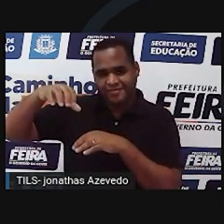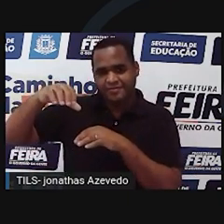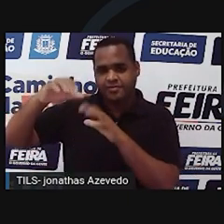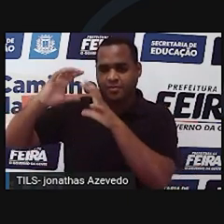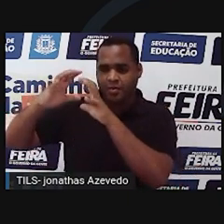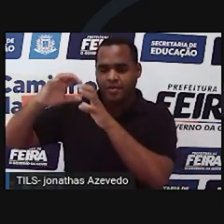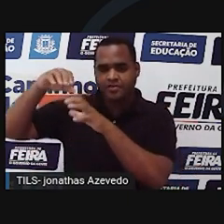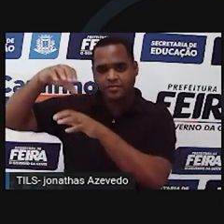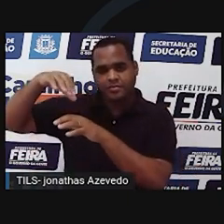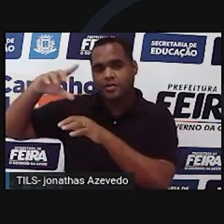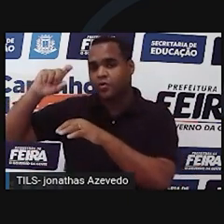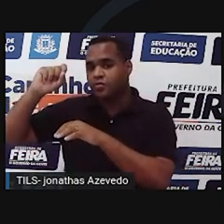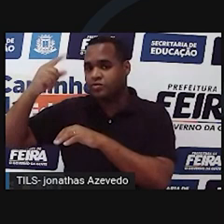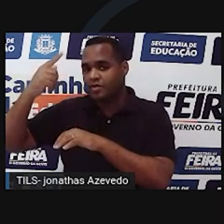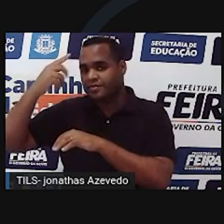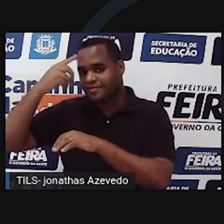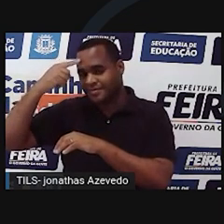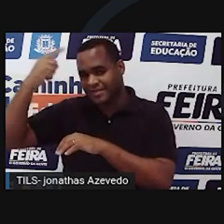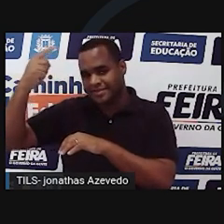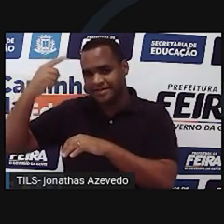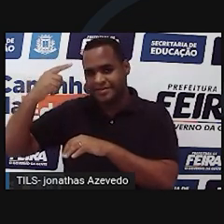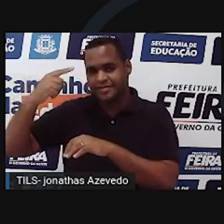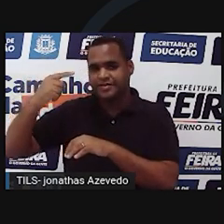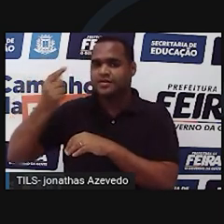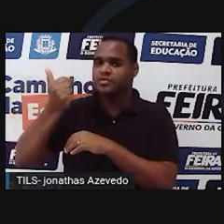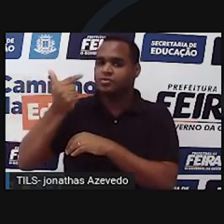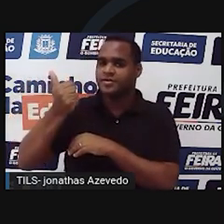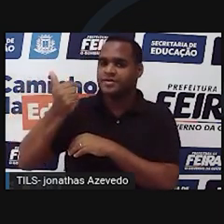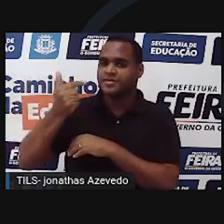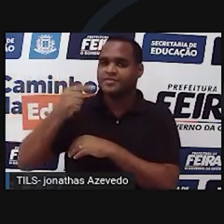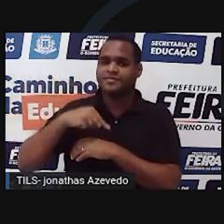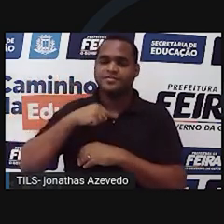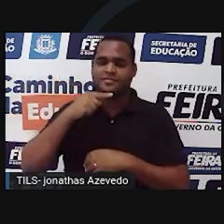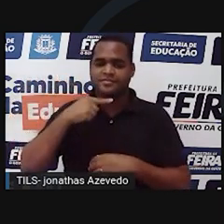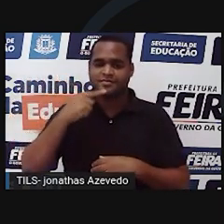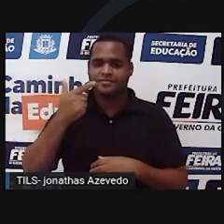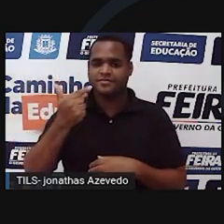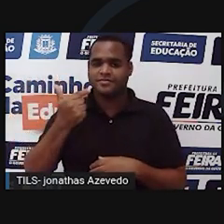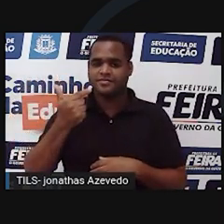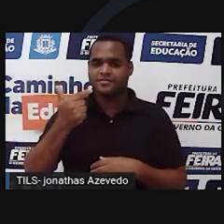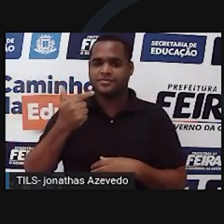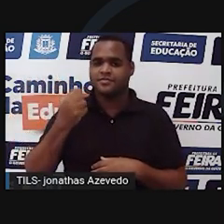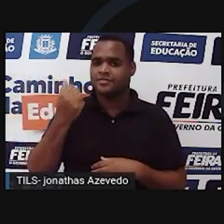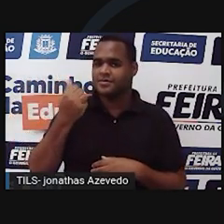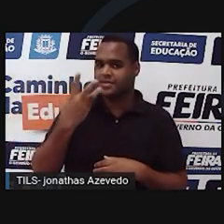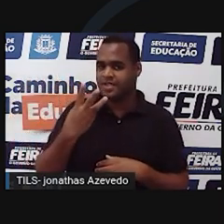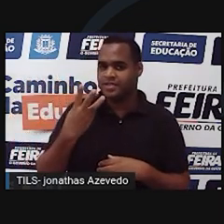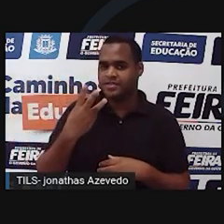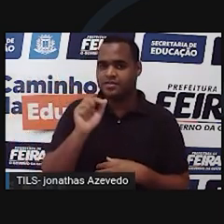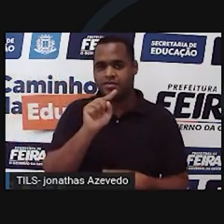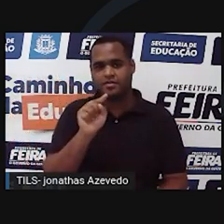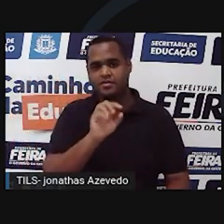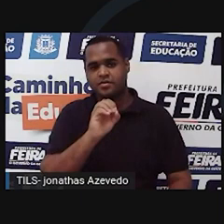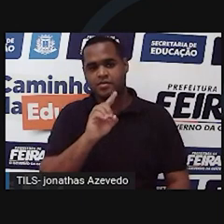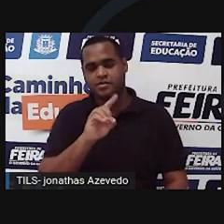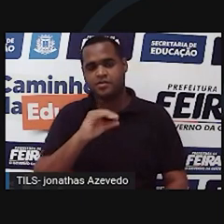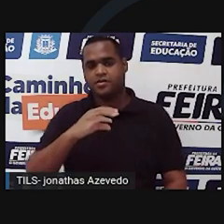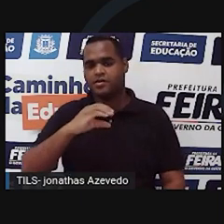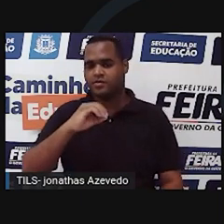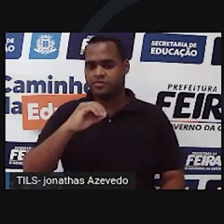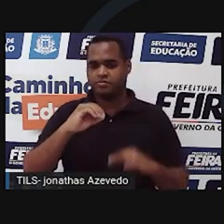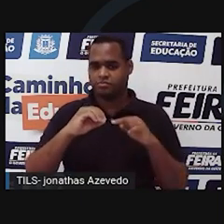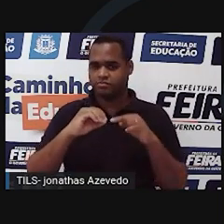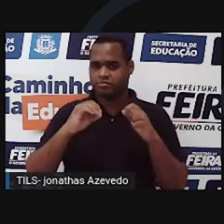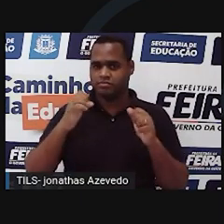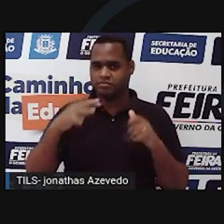o Sol atualmente não cruza doze constelações no zodíaco, mas cruza treze constelações no zodíaco. E